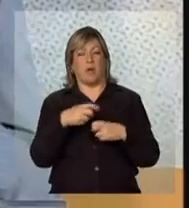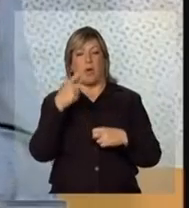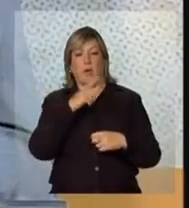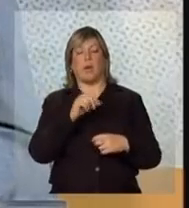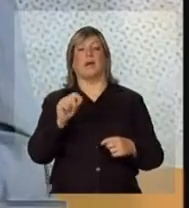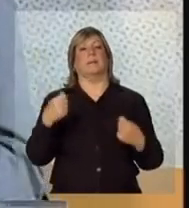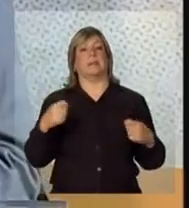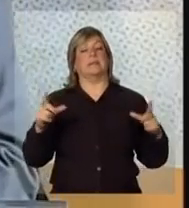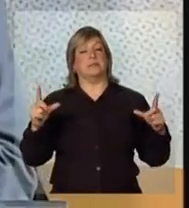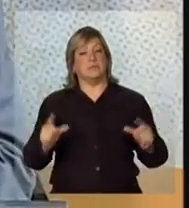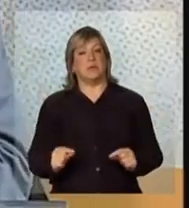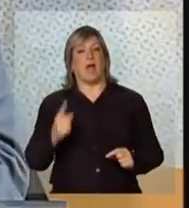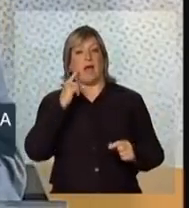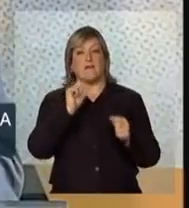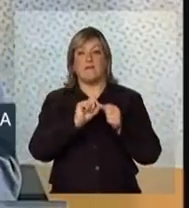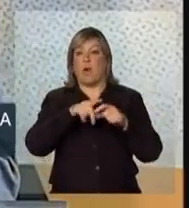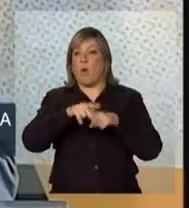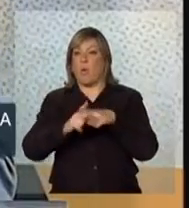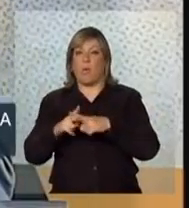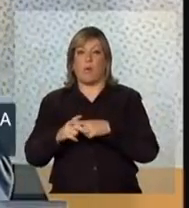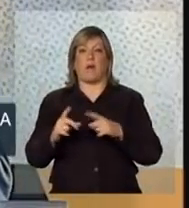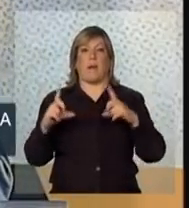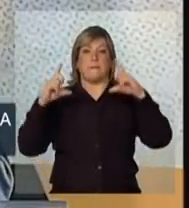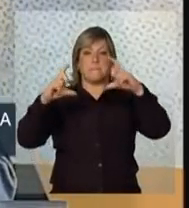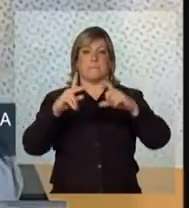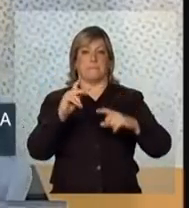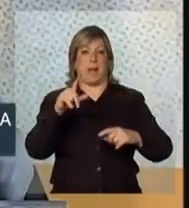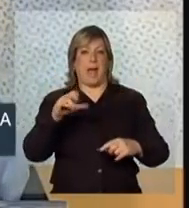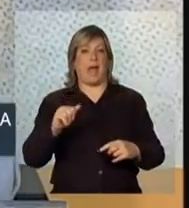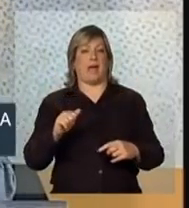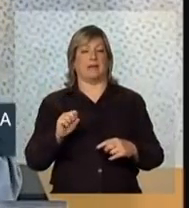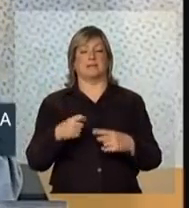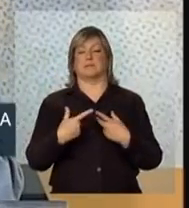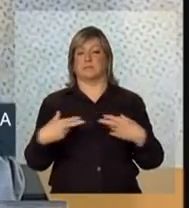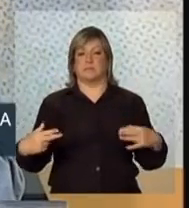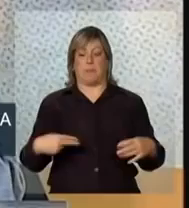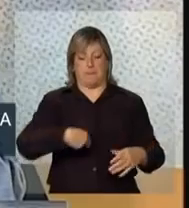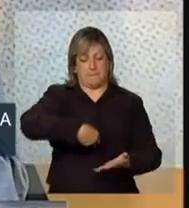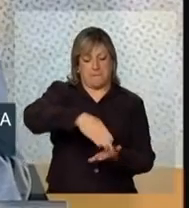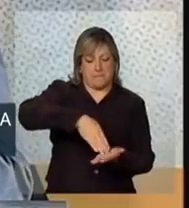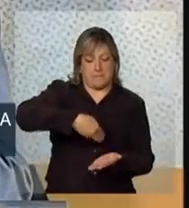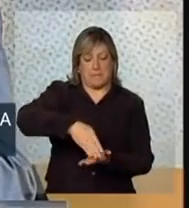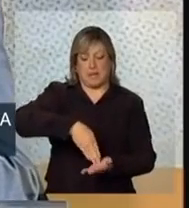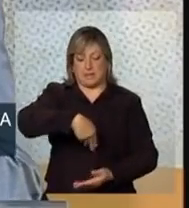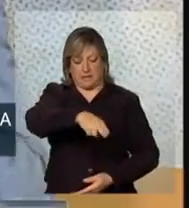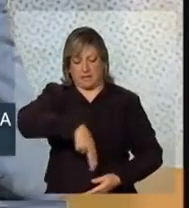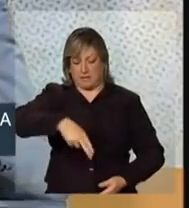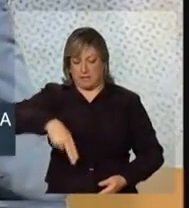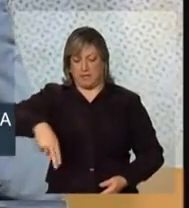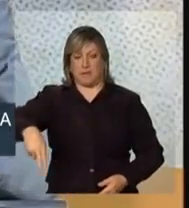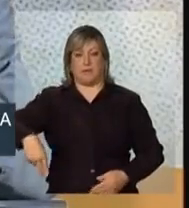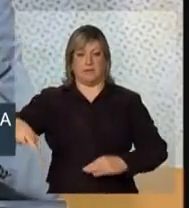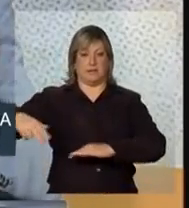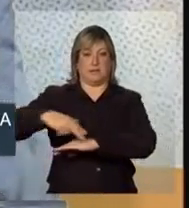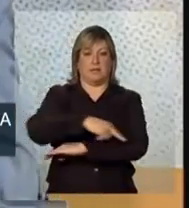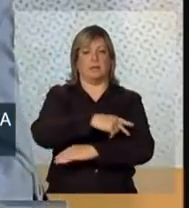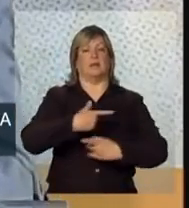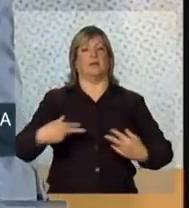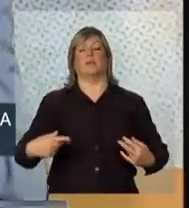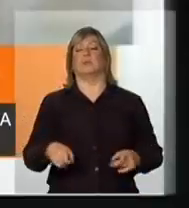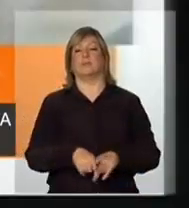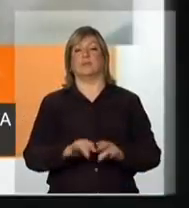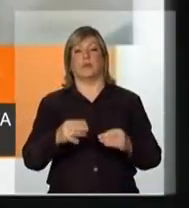repetido da ocorrência de acidente. O segundo eixo de intervenção é identificando esses